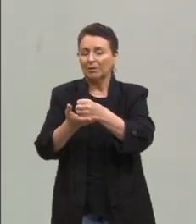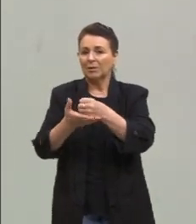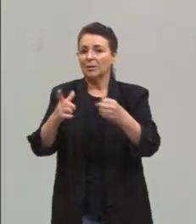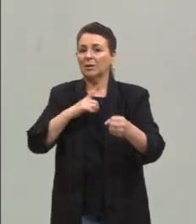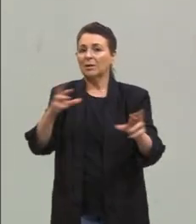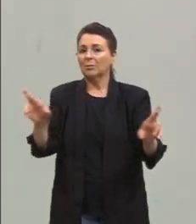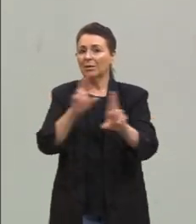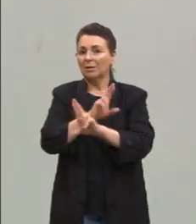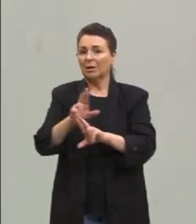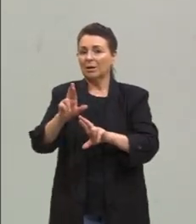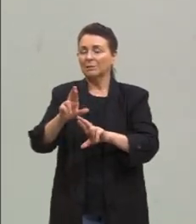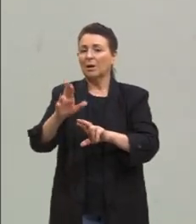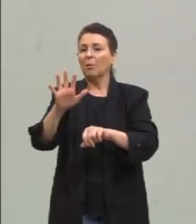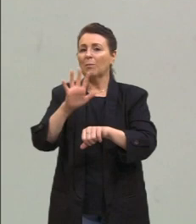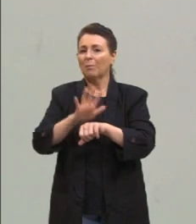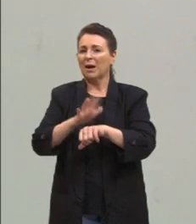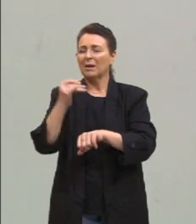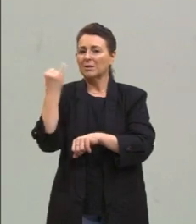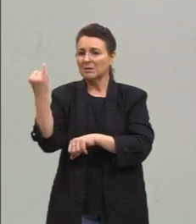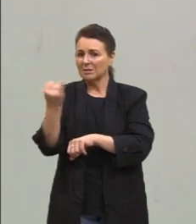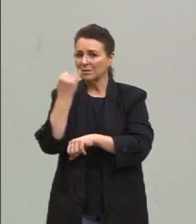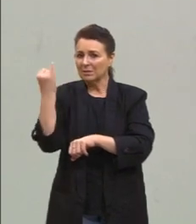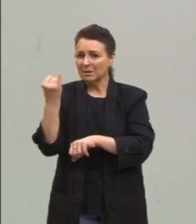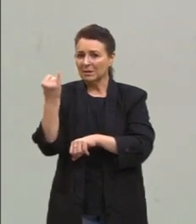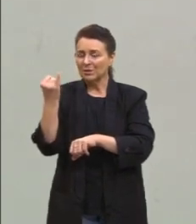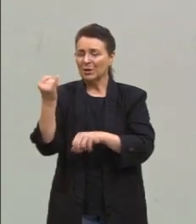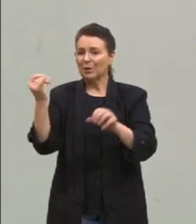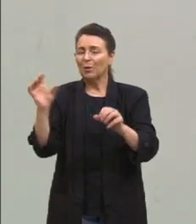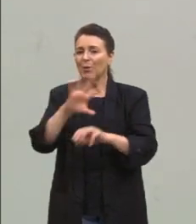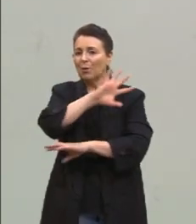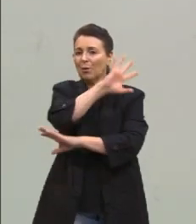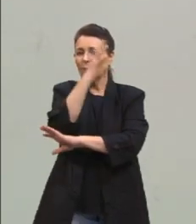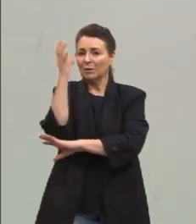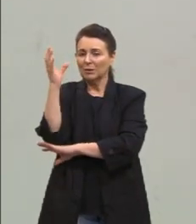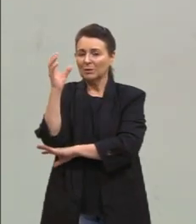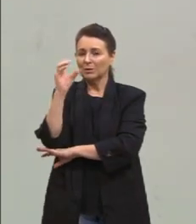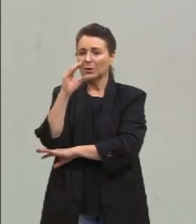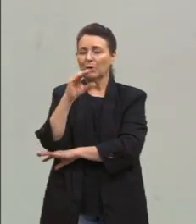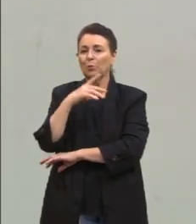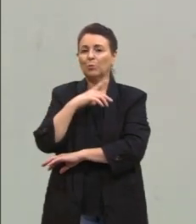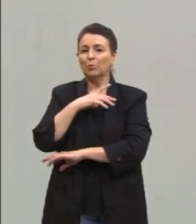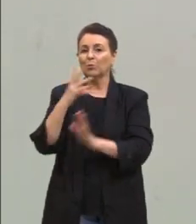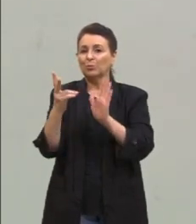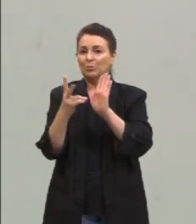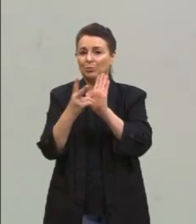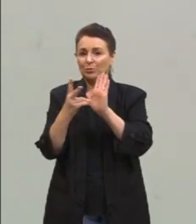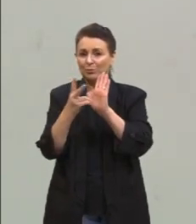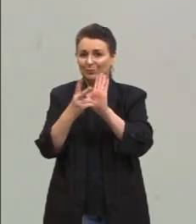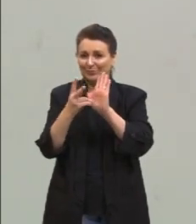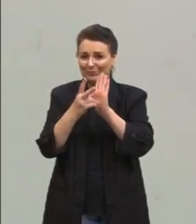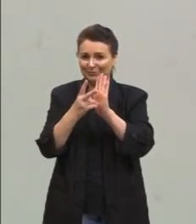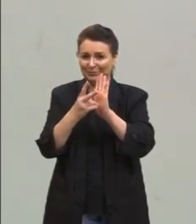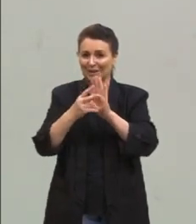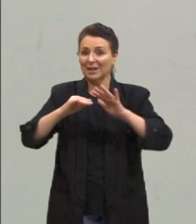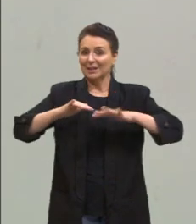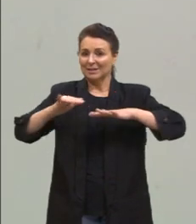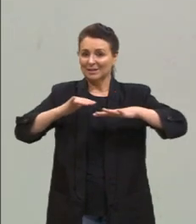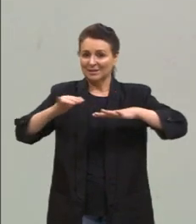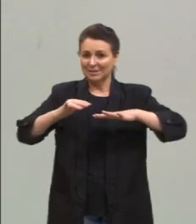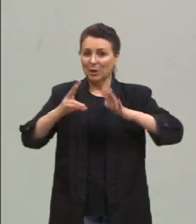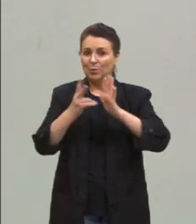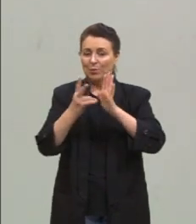mais saudável com a natureza. É interessante que o Ailton Krenak, um indígena, ativista brasileiro, muito importante,